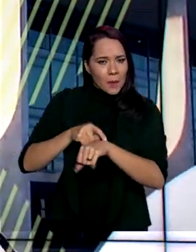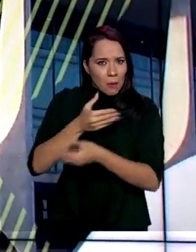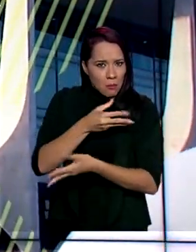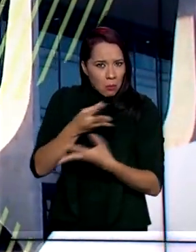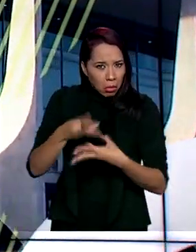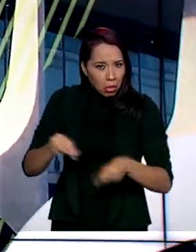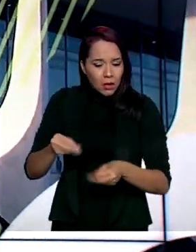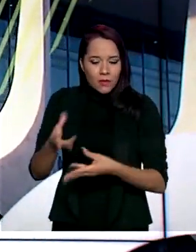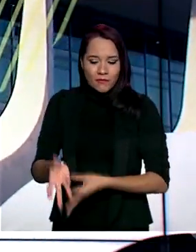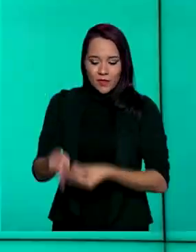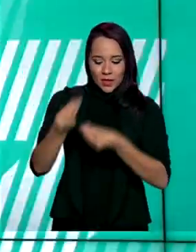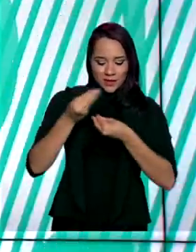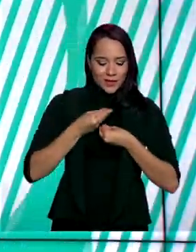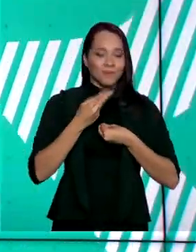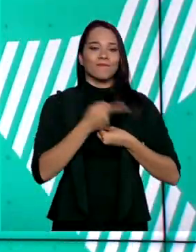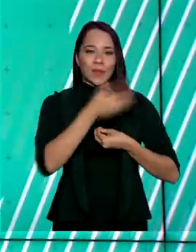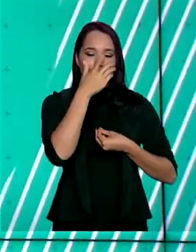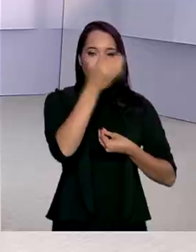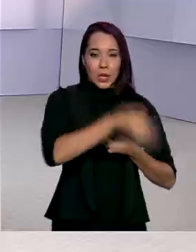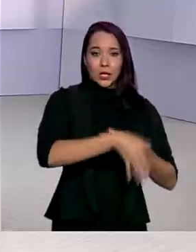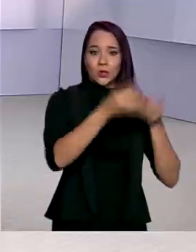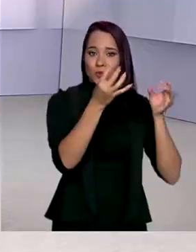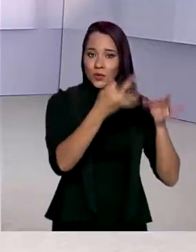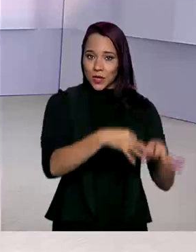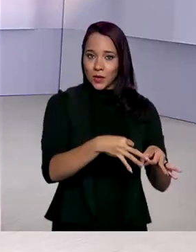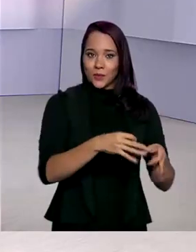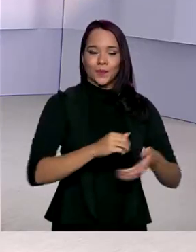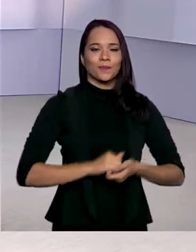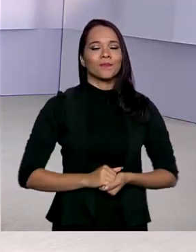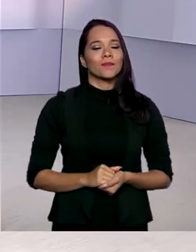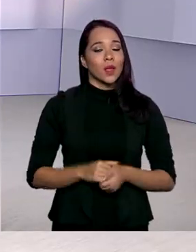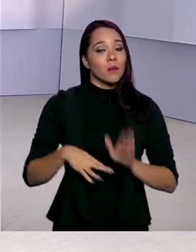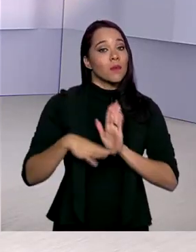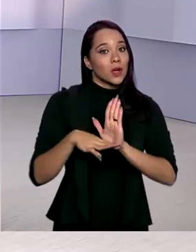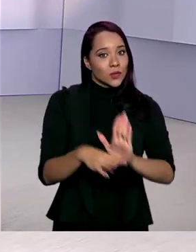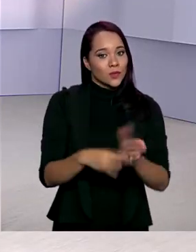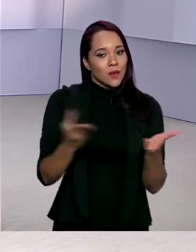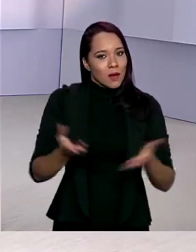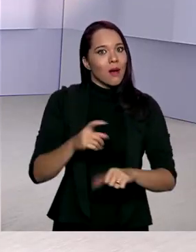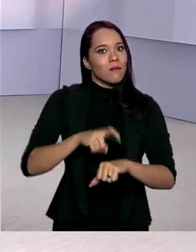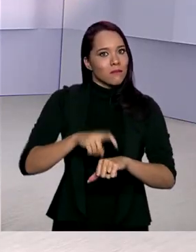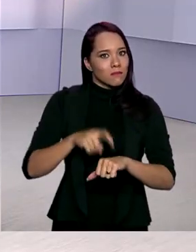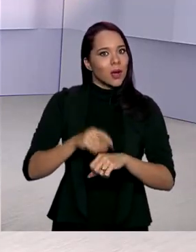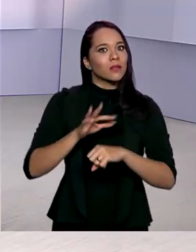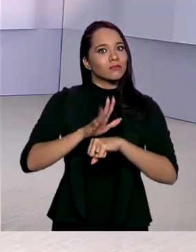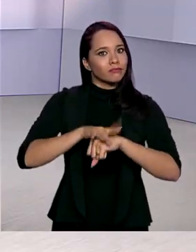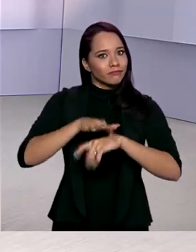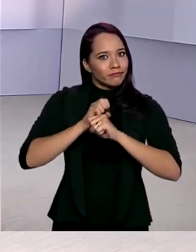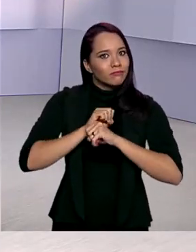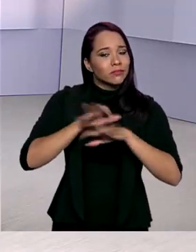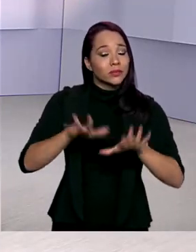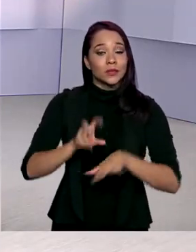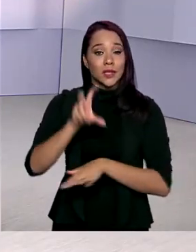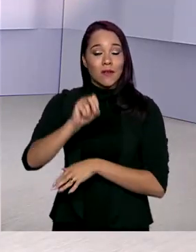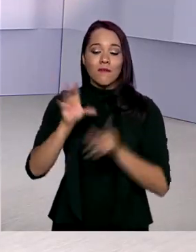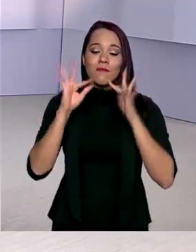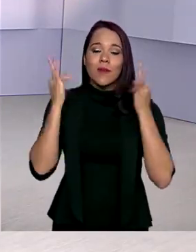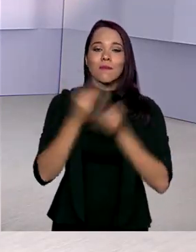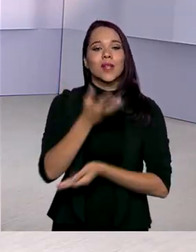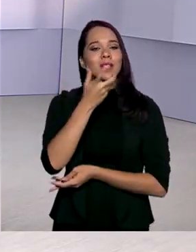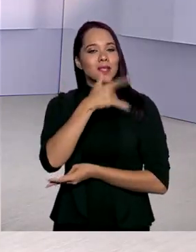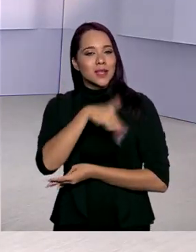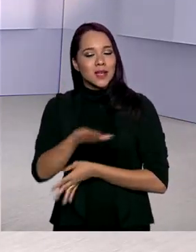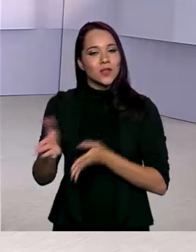descartarem de forma segura. Uma ajuda nesse momento de pandemia. 50 famílias de crianças e jovens